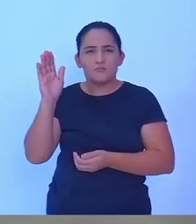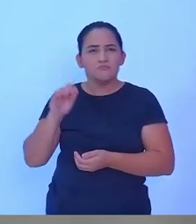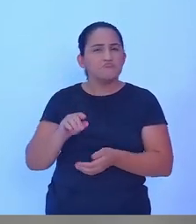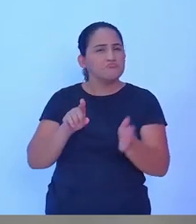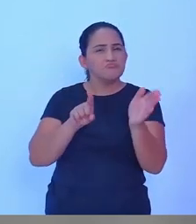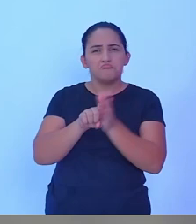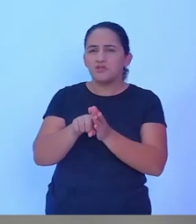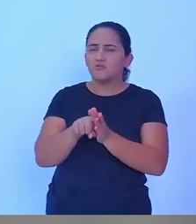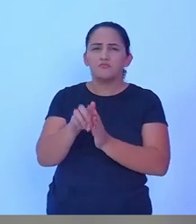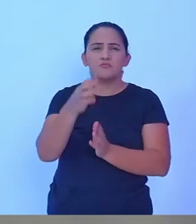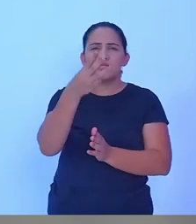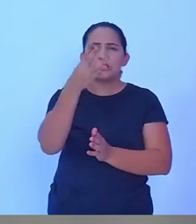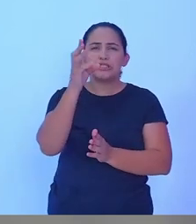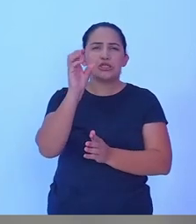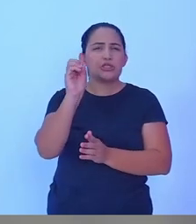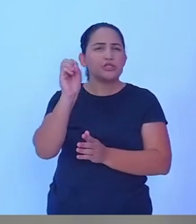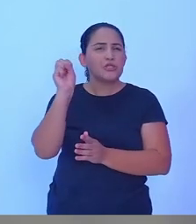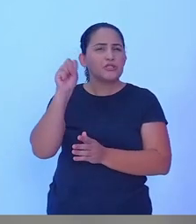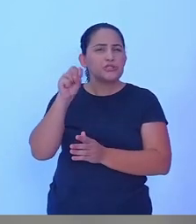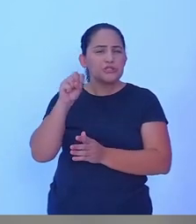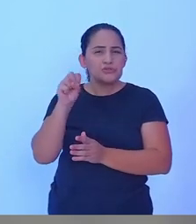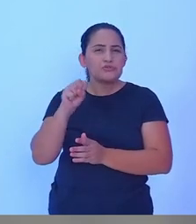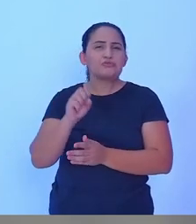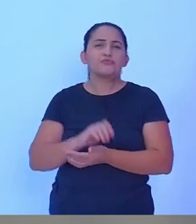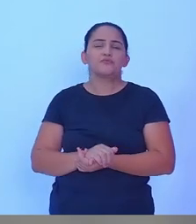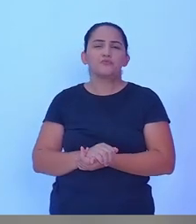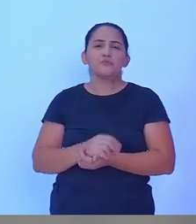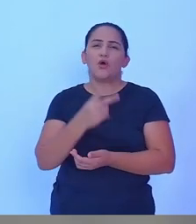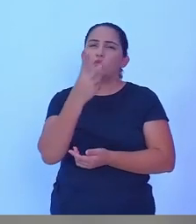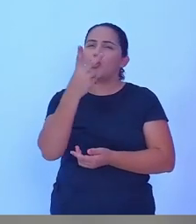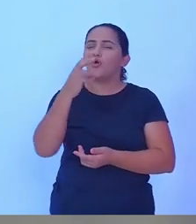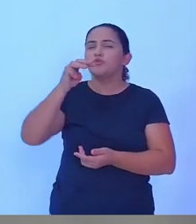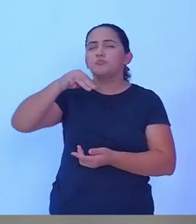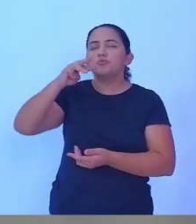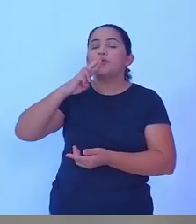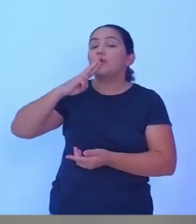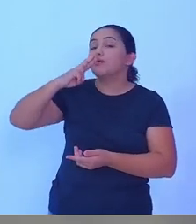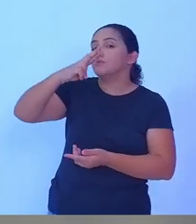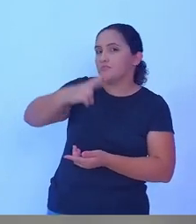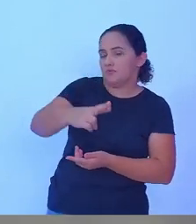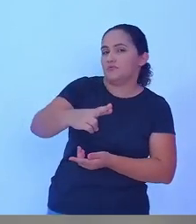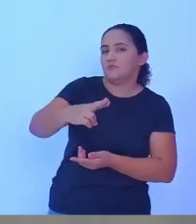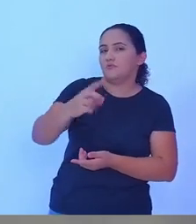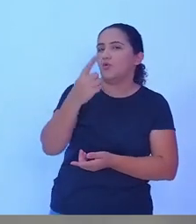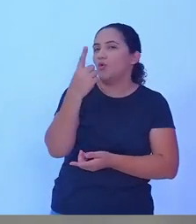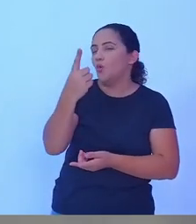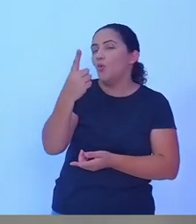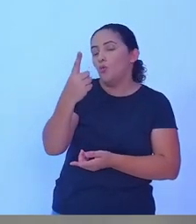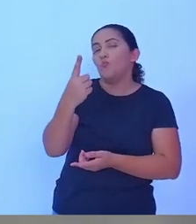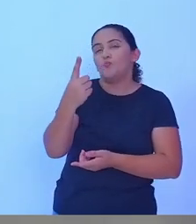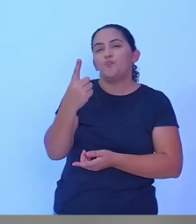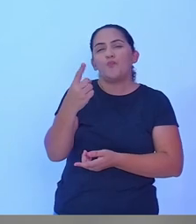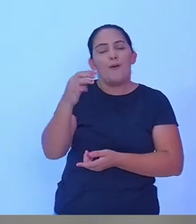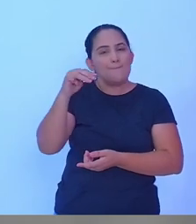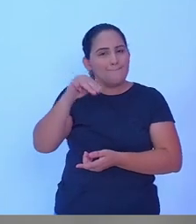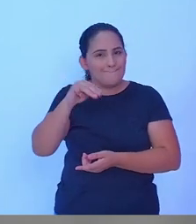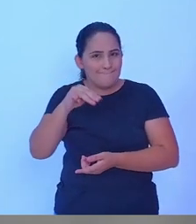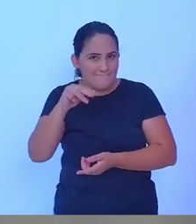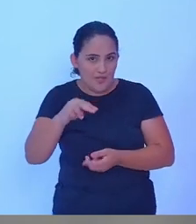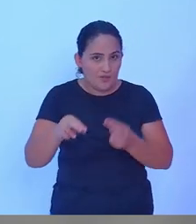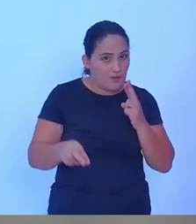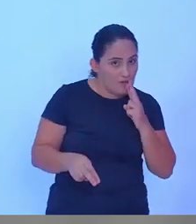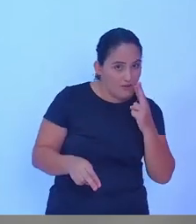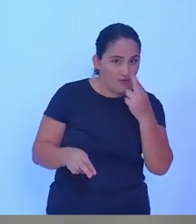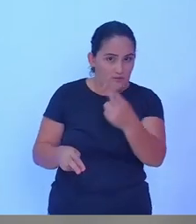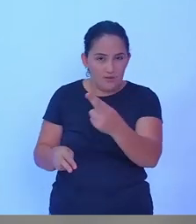a pergunta, 30 segundos, tem dois minutos para responder, um minuto de réplica e um minuto